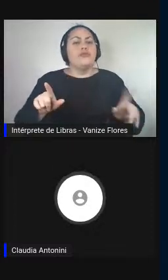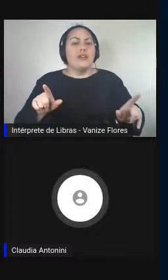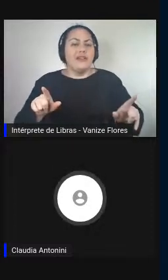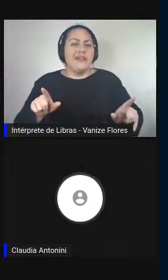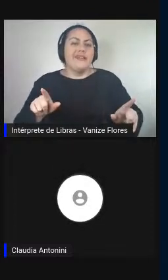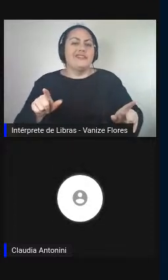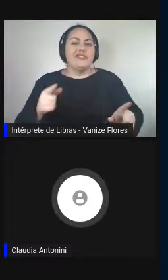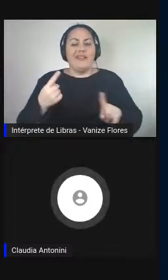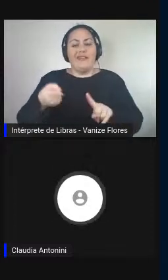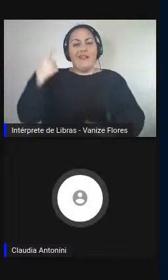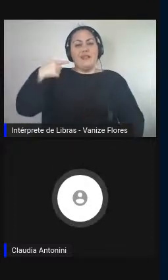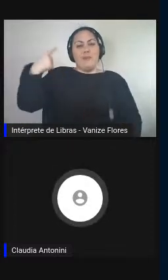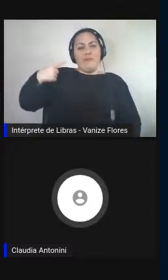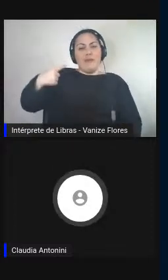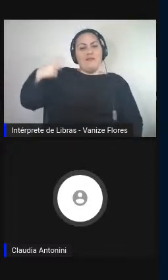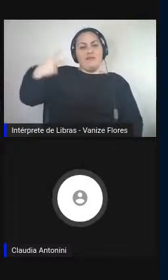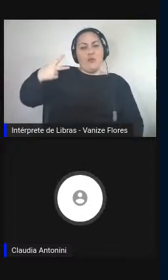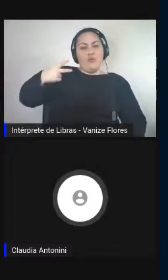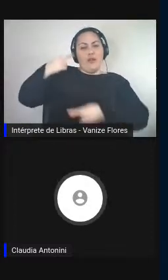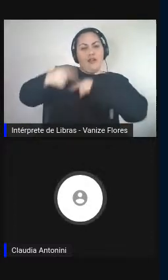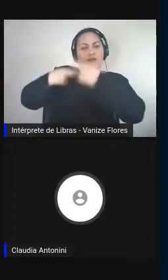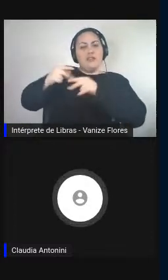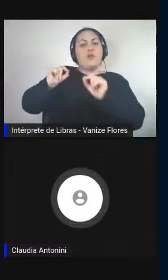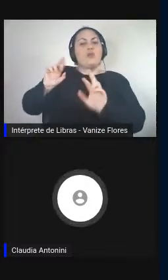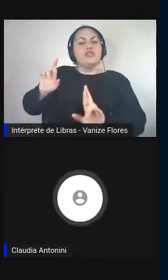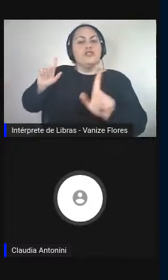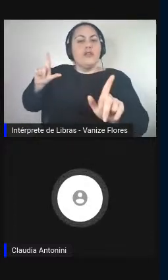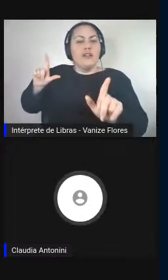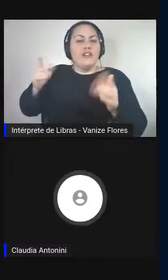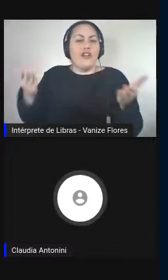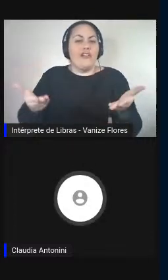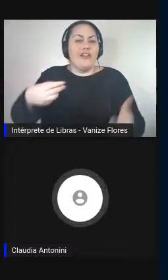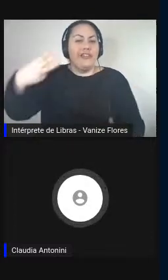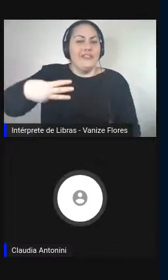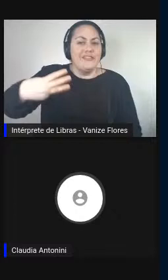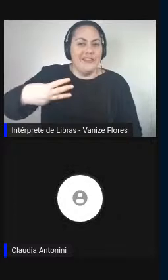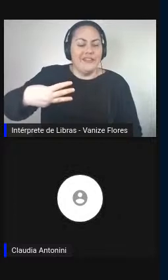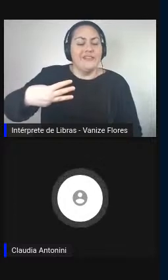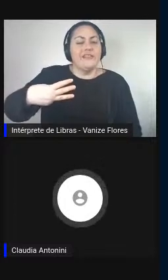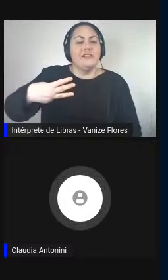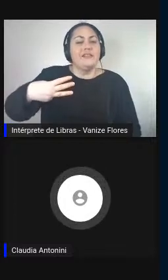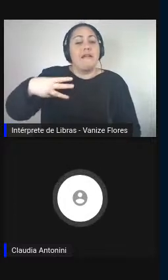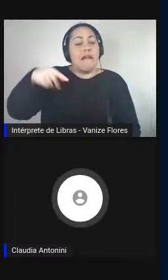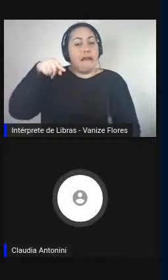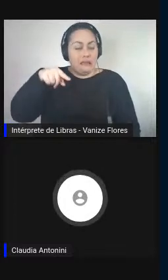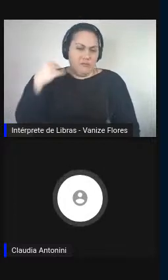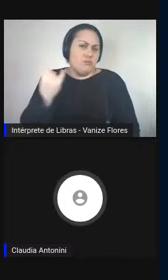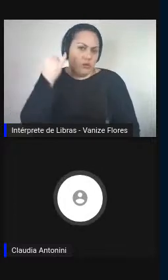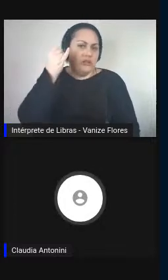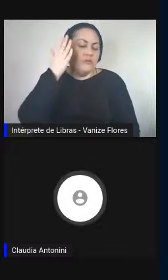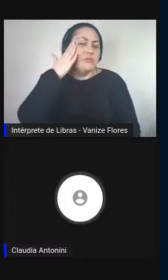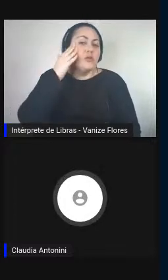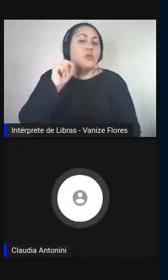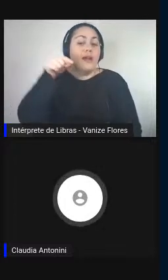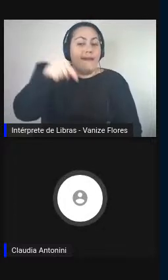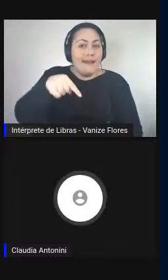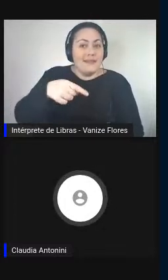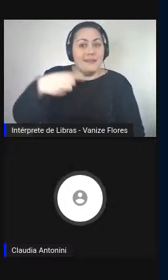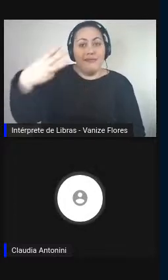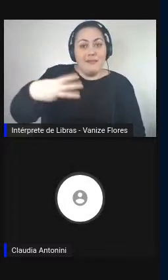revoluções, e há uma diferença importante, é que esta revolução ocorre a uma velocidade